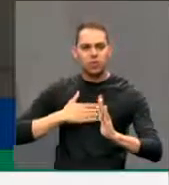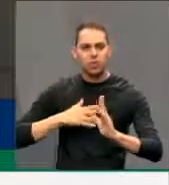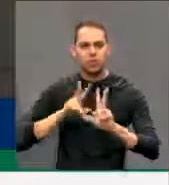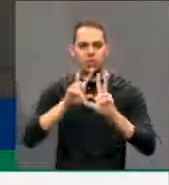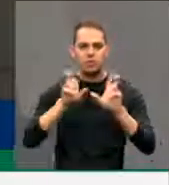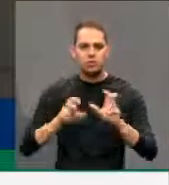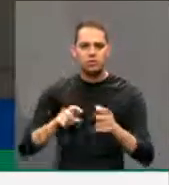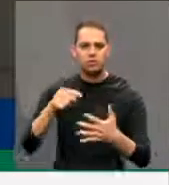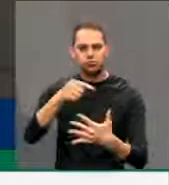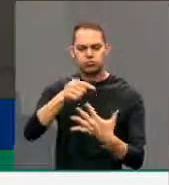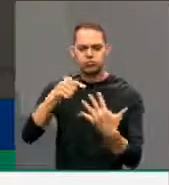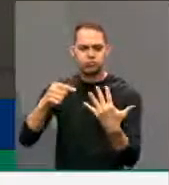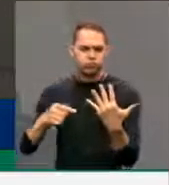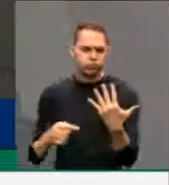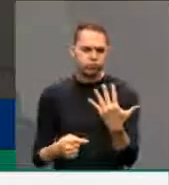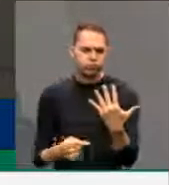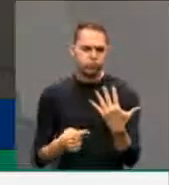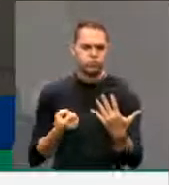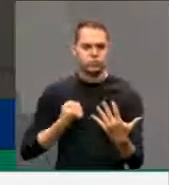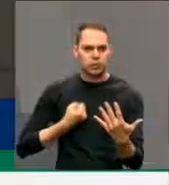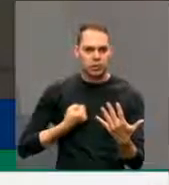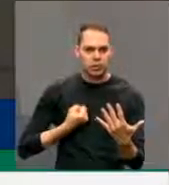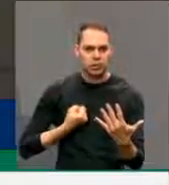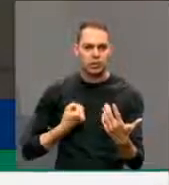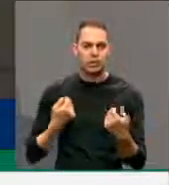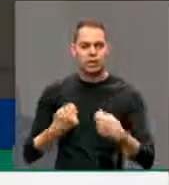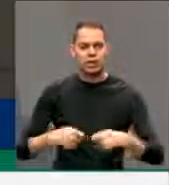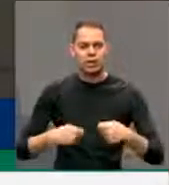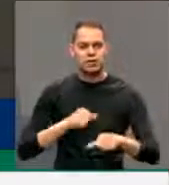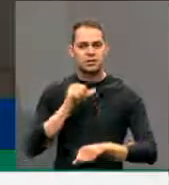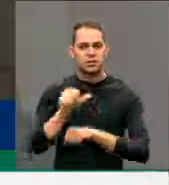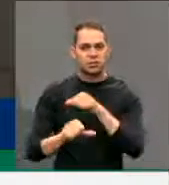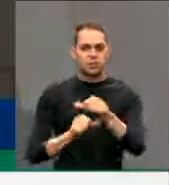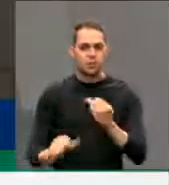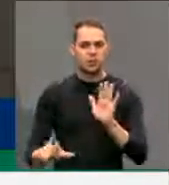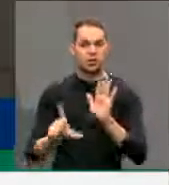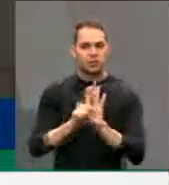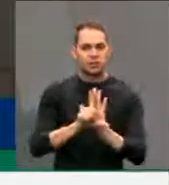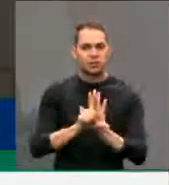a esses dispositivos que de nossa parte deveriam se tornar lei. Muito obrigado, presidente.